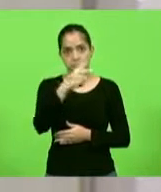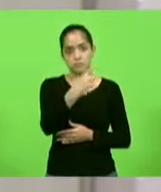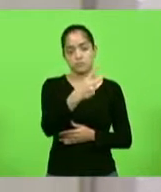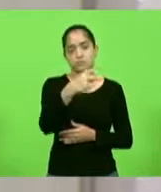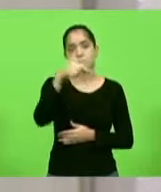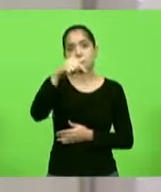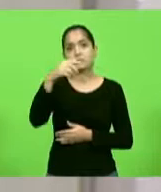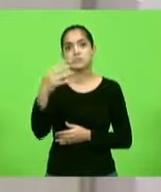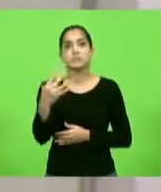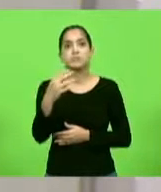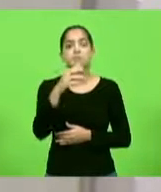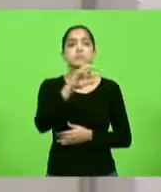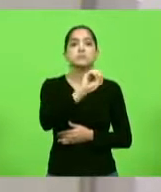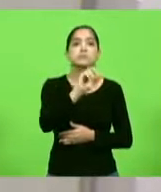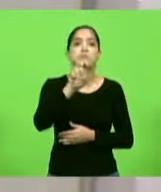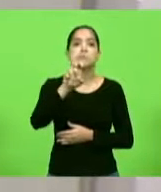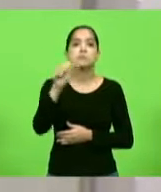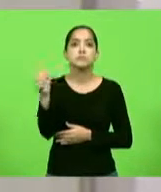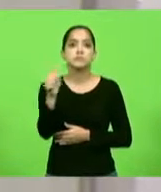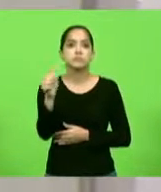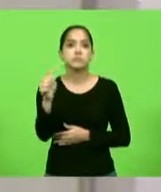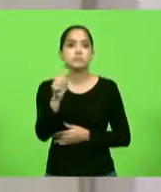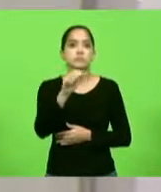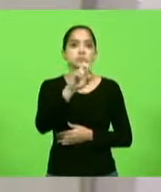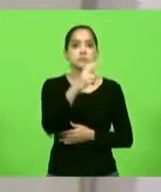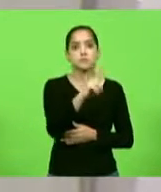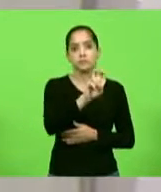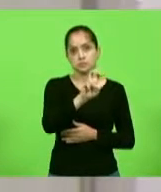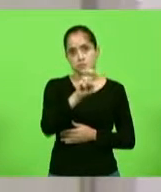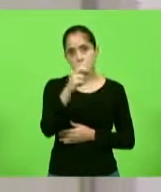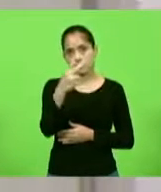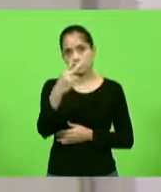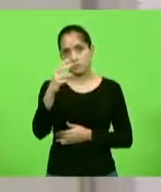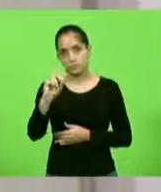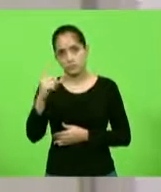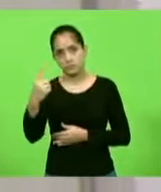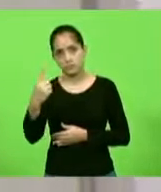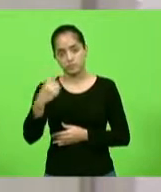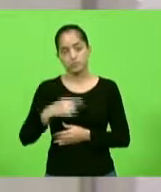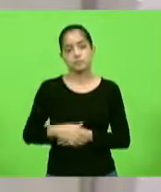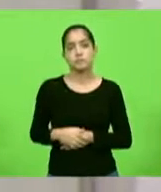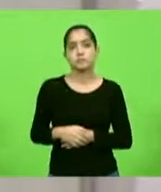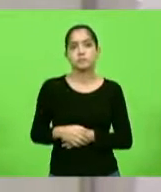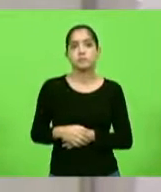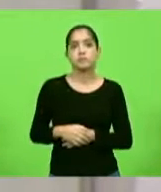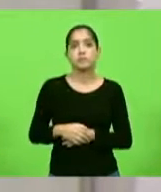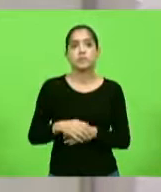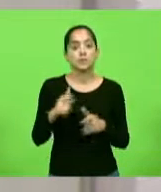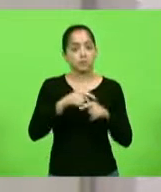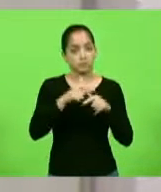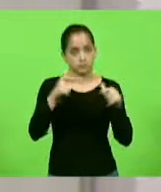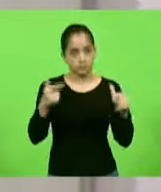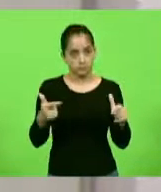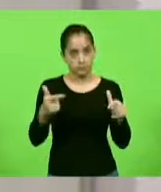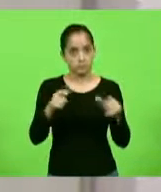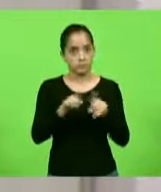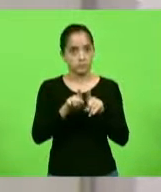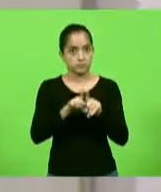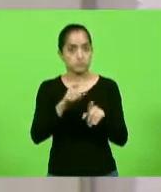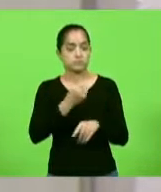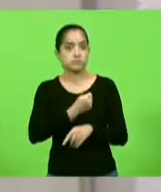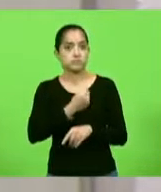0511 e 0521-2019. Este, por maioria, bem como os números